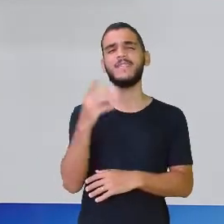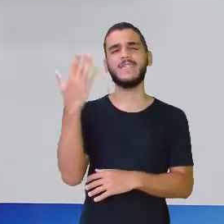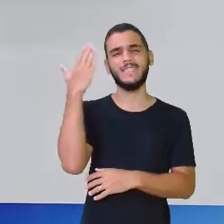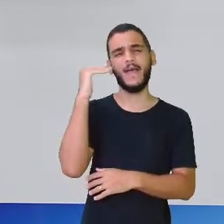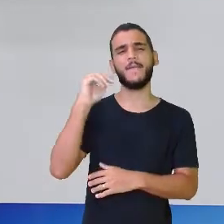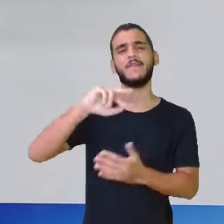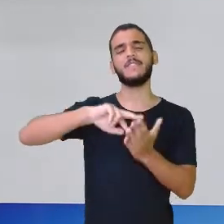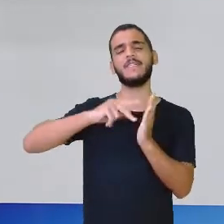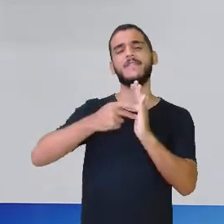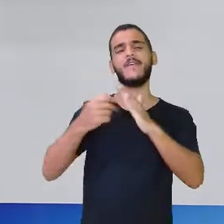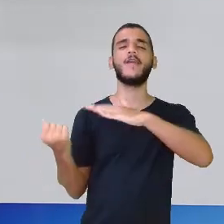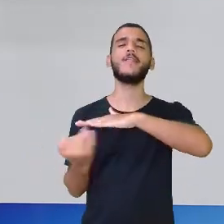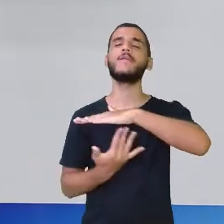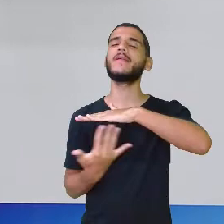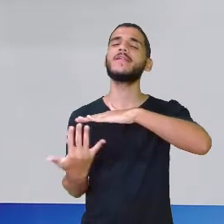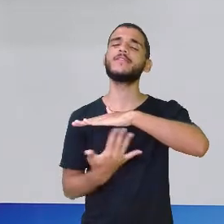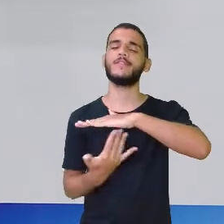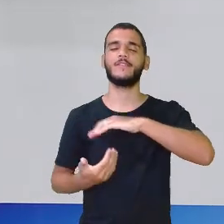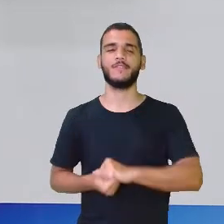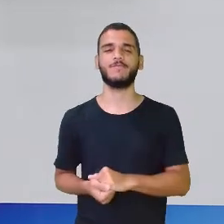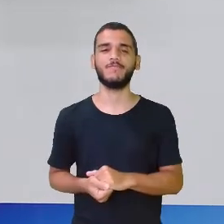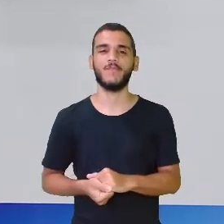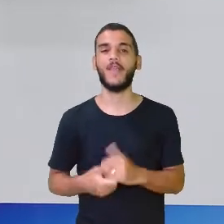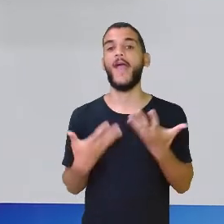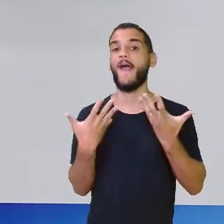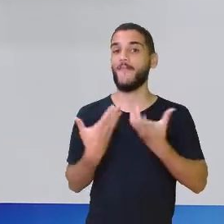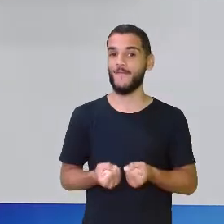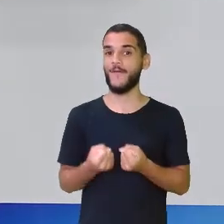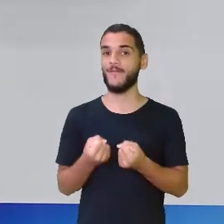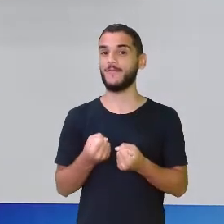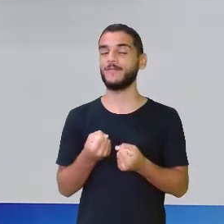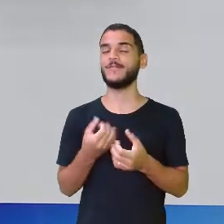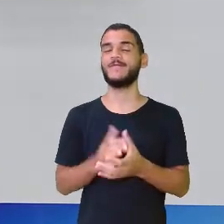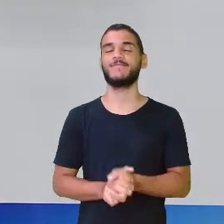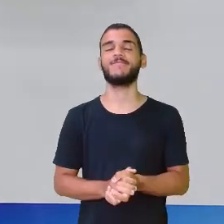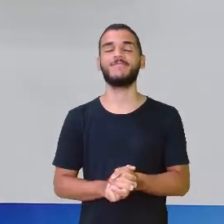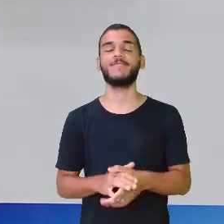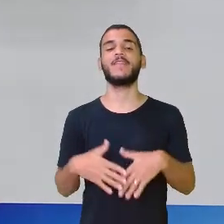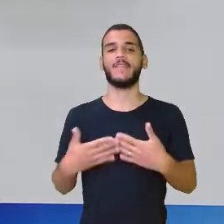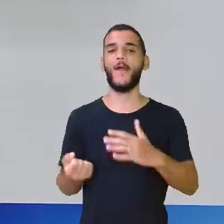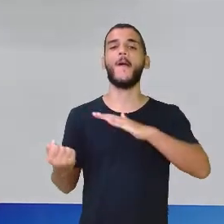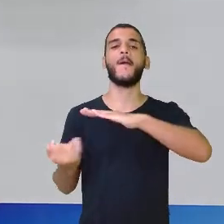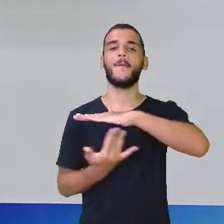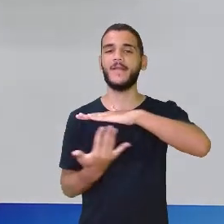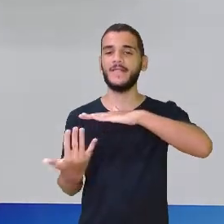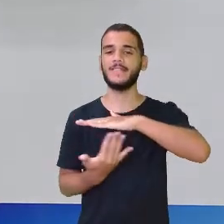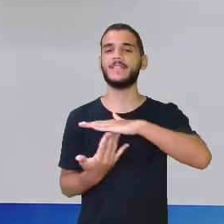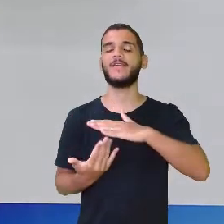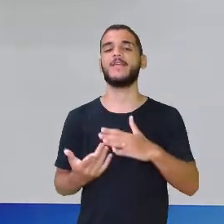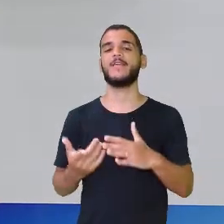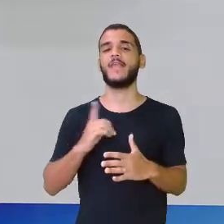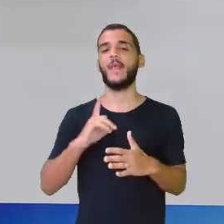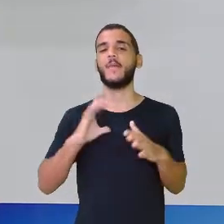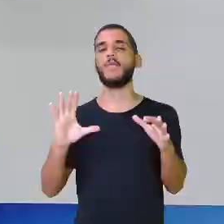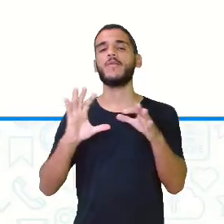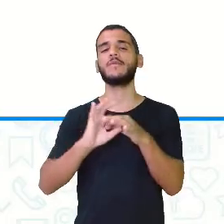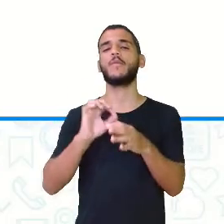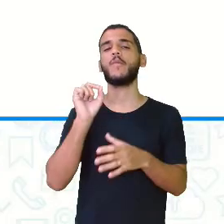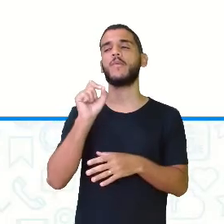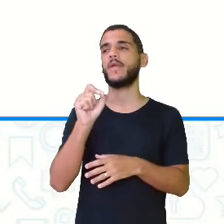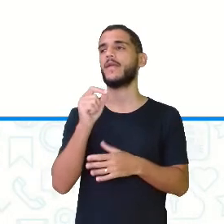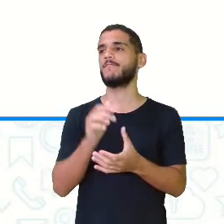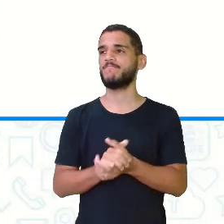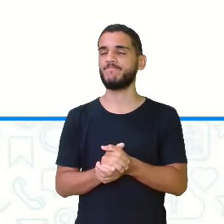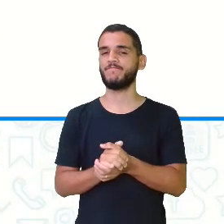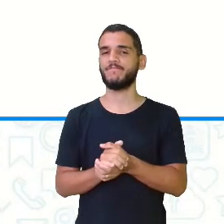sabem o que são migrações? Vamos descobrir? Olha só, migrações tem a ver com esse carrinho aí, ó. O que eu tô fazendo